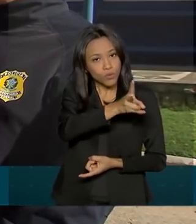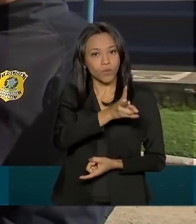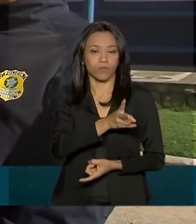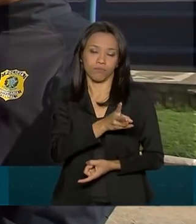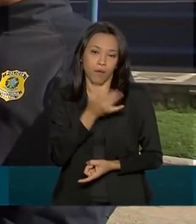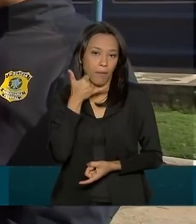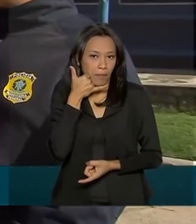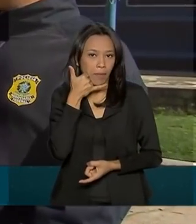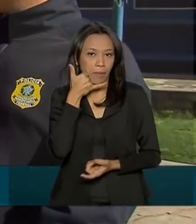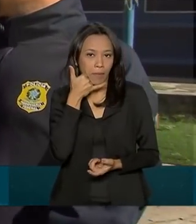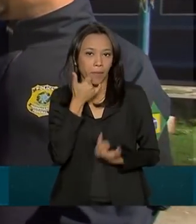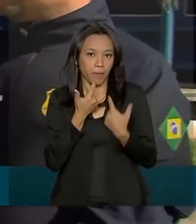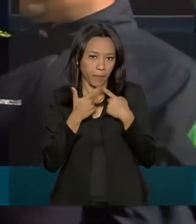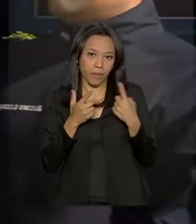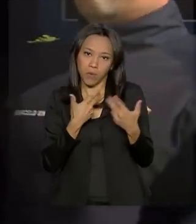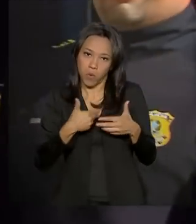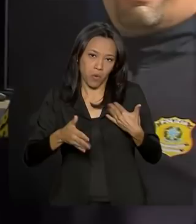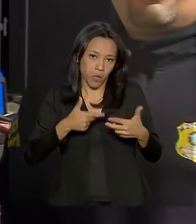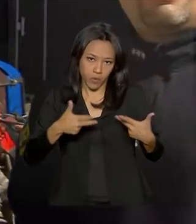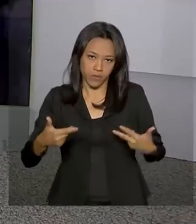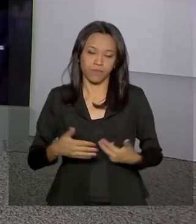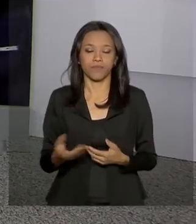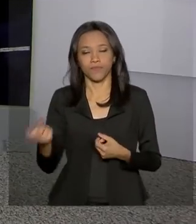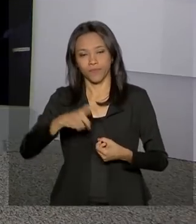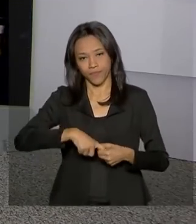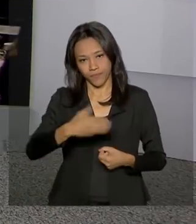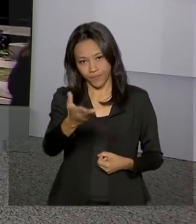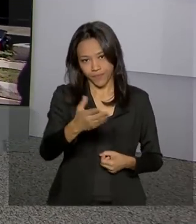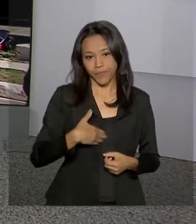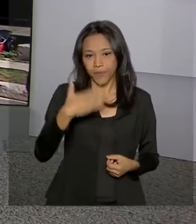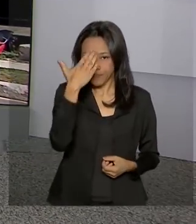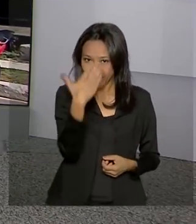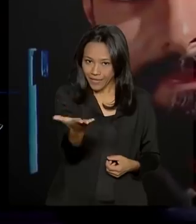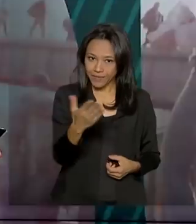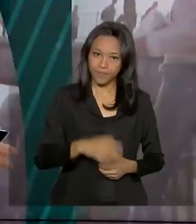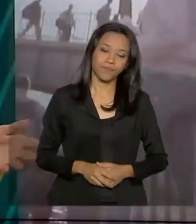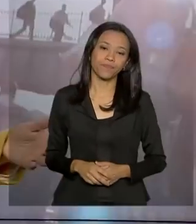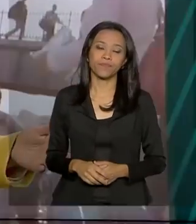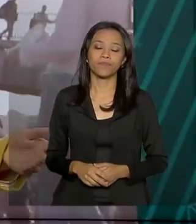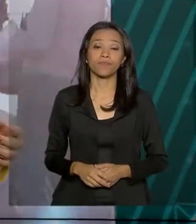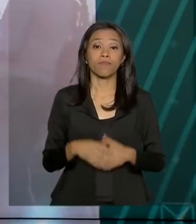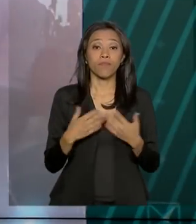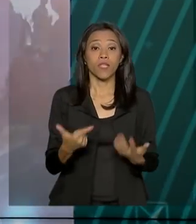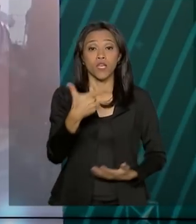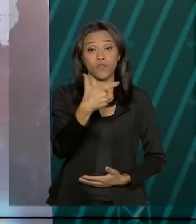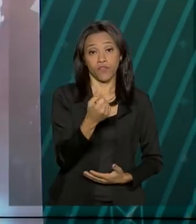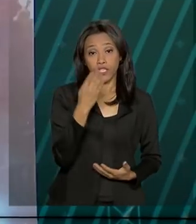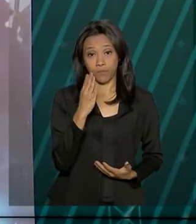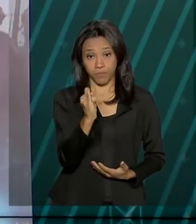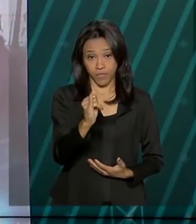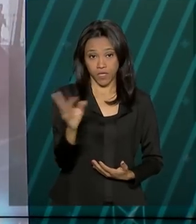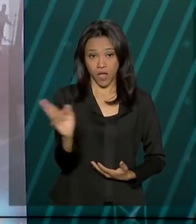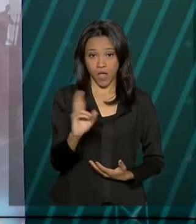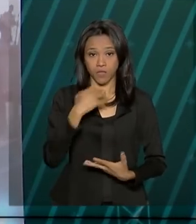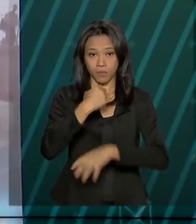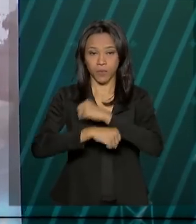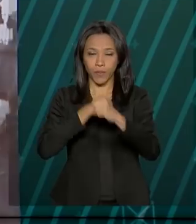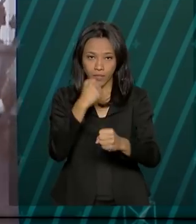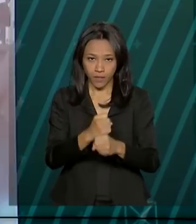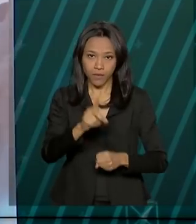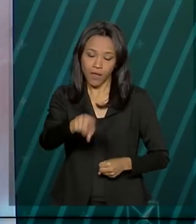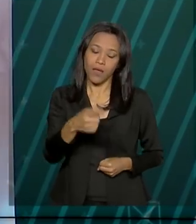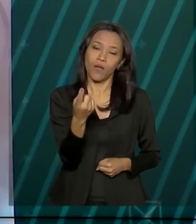de voz. Ok, Marcelo. Muito obrigado. Carla, voltamos com você. Obrigada, Tiago. 20 bilhões de reais por ano. Esse é o valor